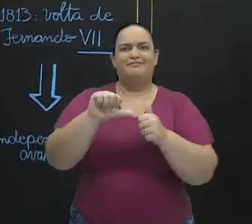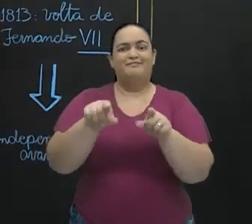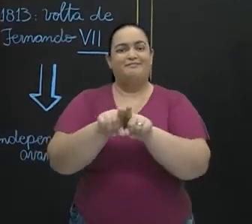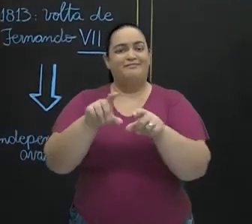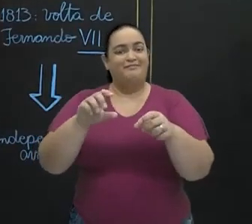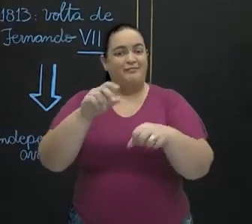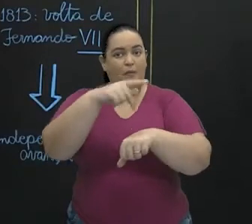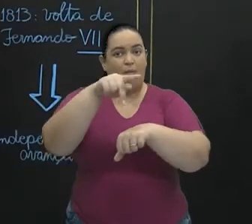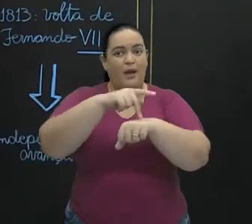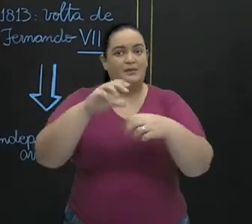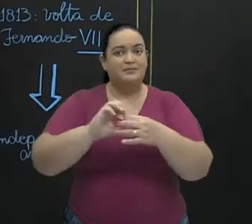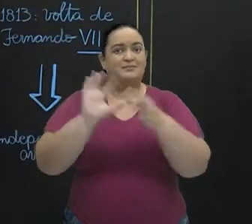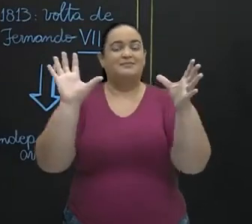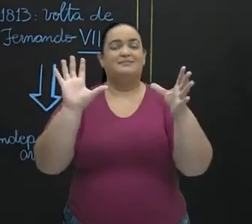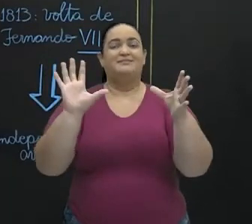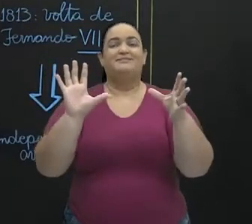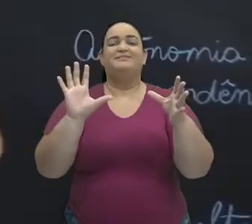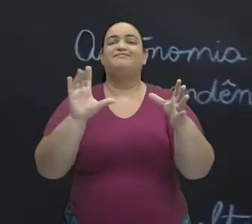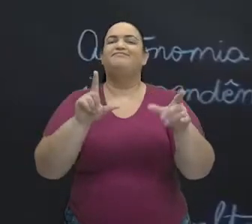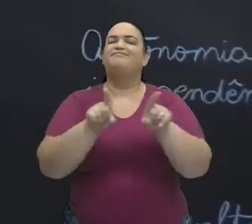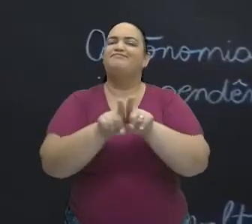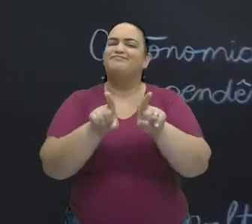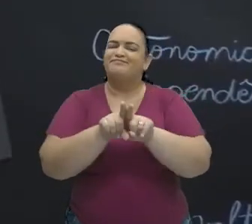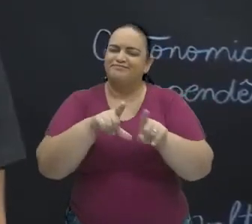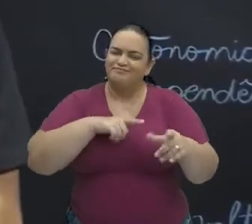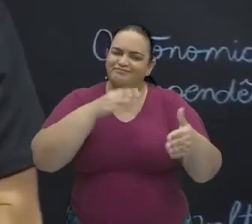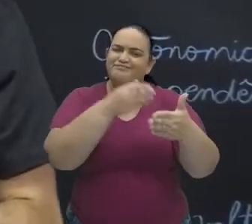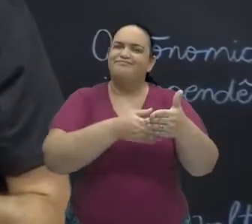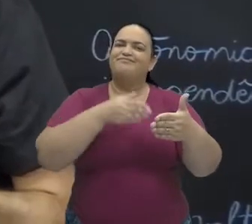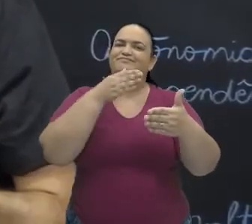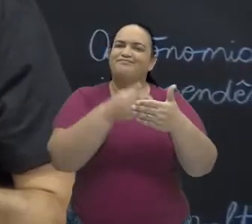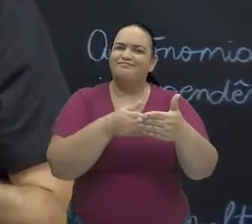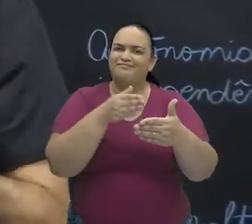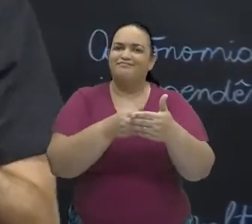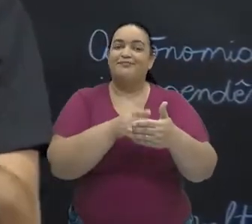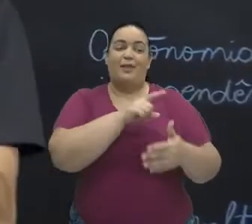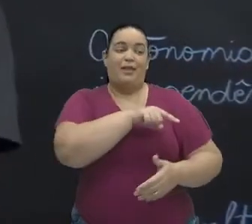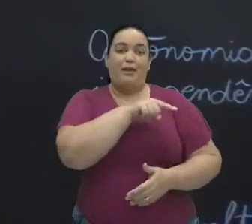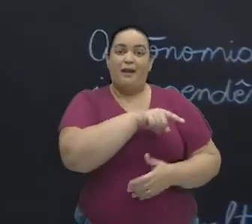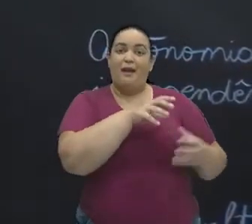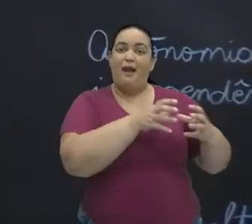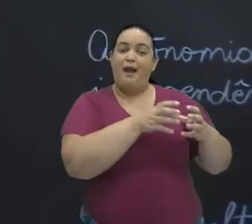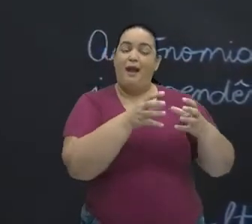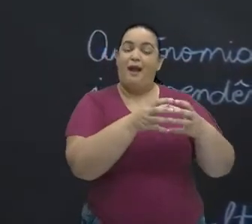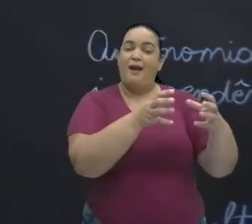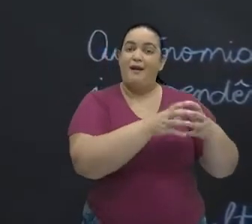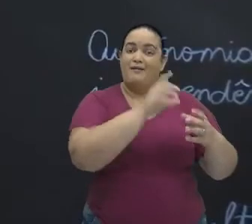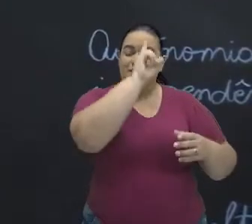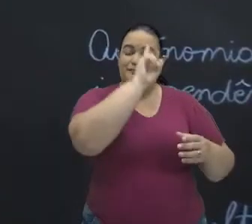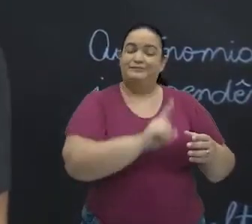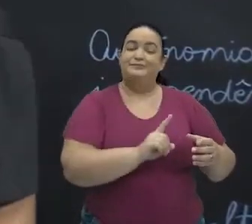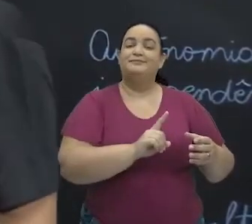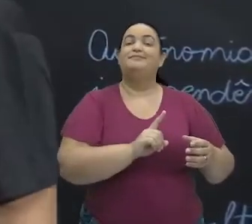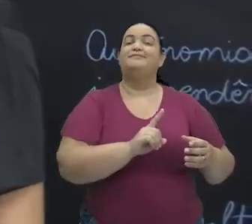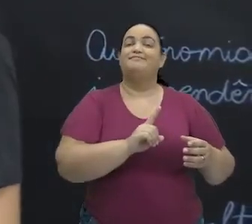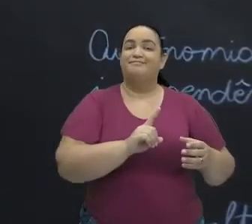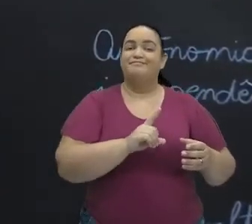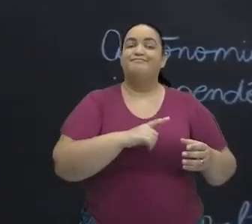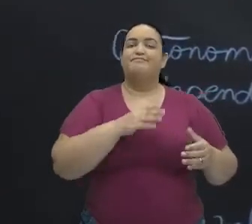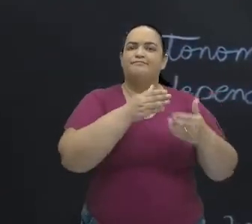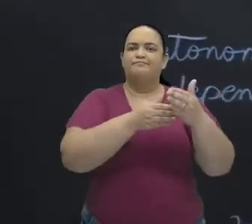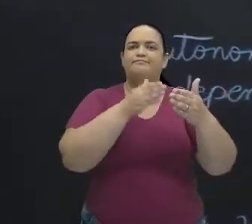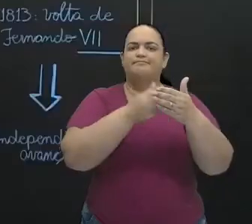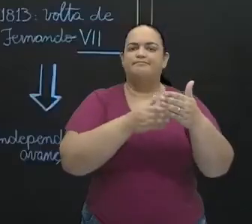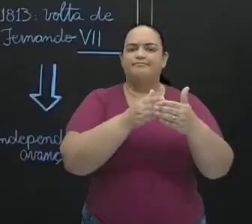a elite local de proprietários terminou dando a sua maneira de tomar conta do processo. E